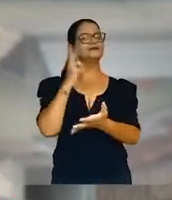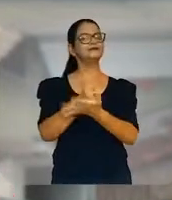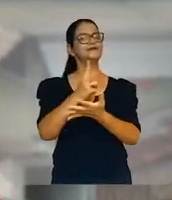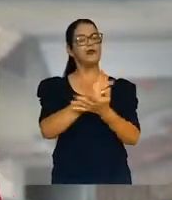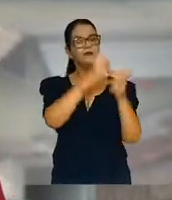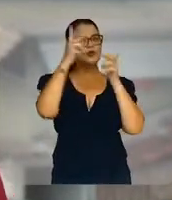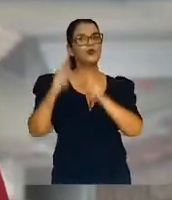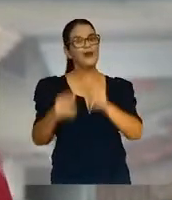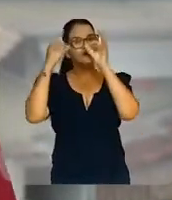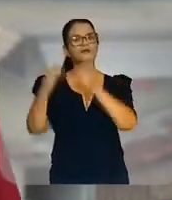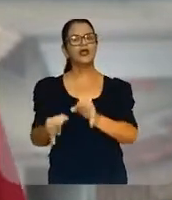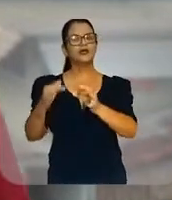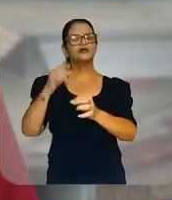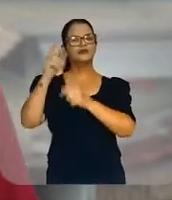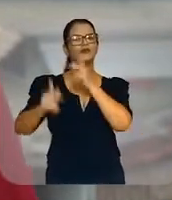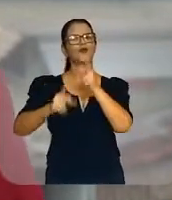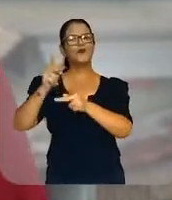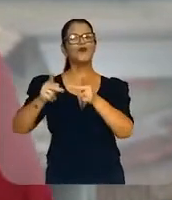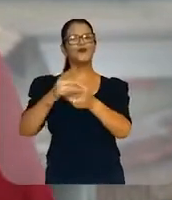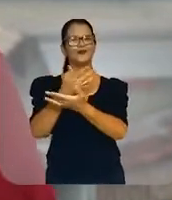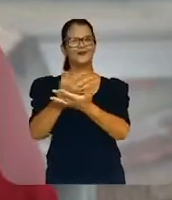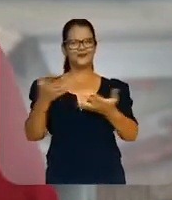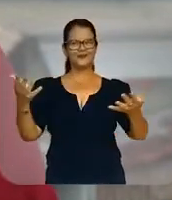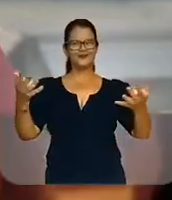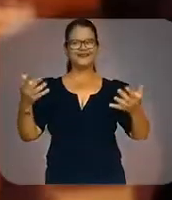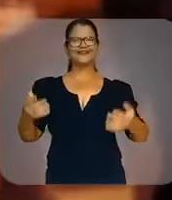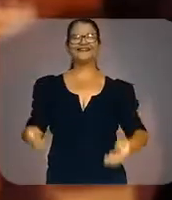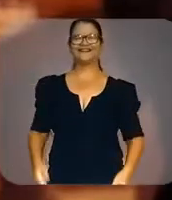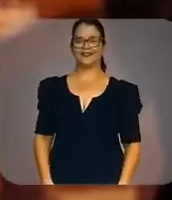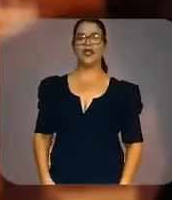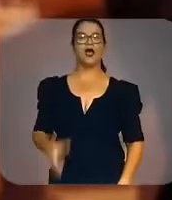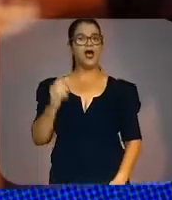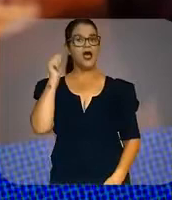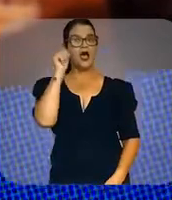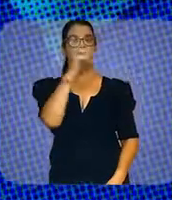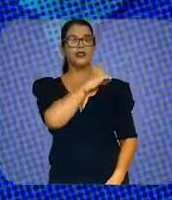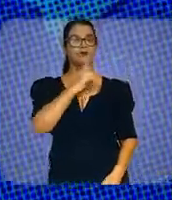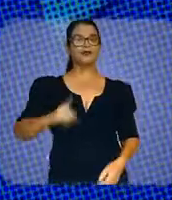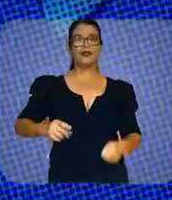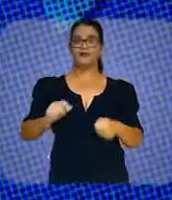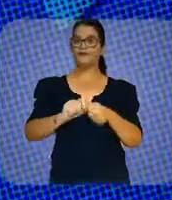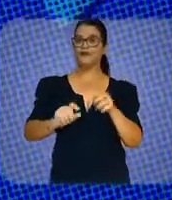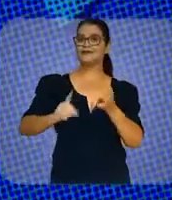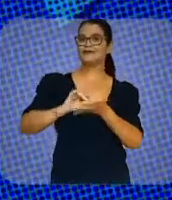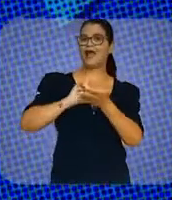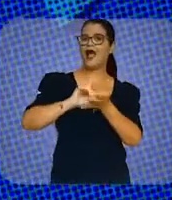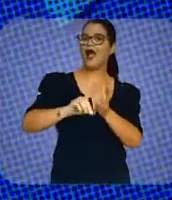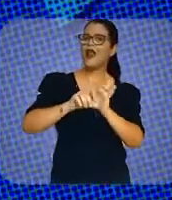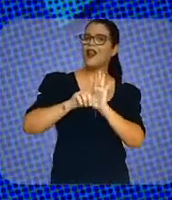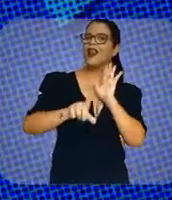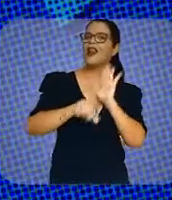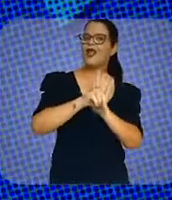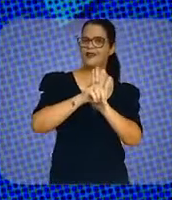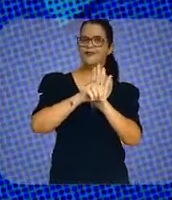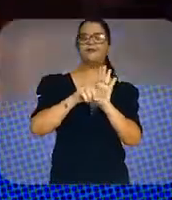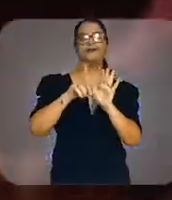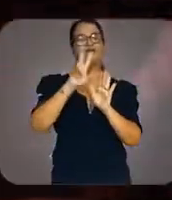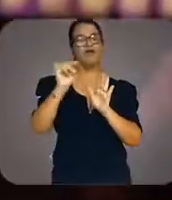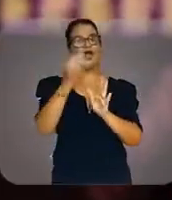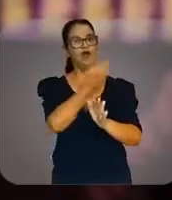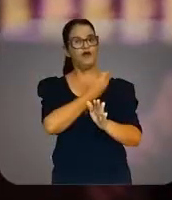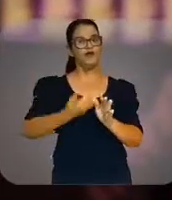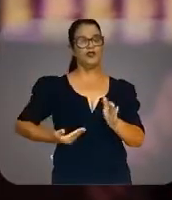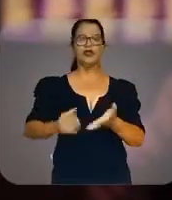Sempre do lado certo, o lado do povo. A deputada que fez a lei da dignidade menstrual vai ser a